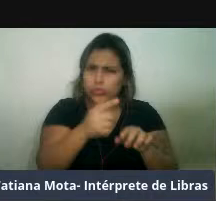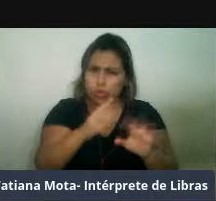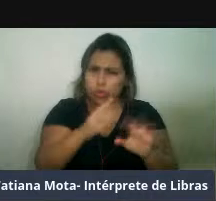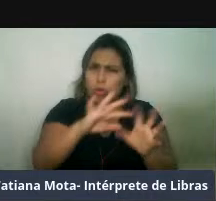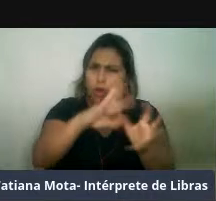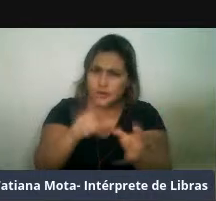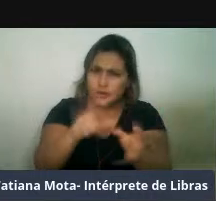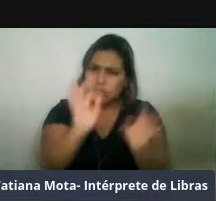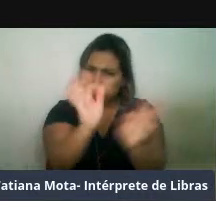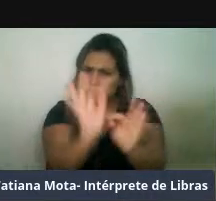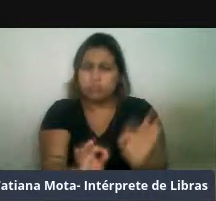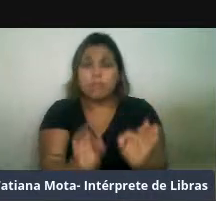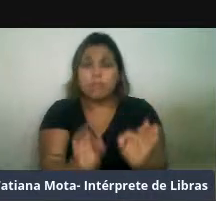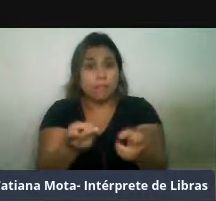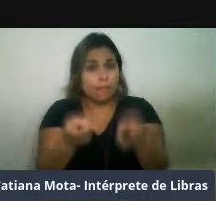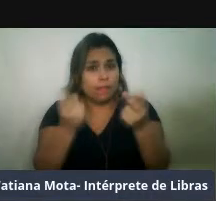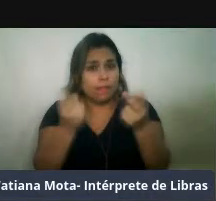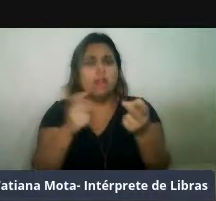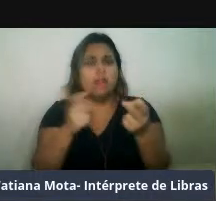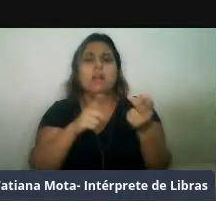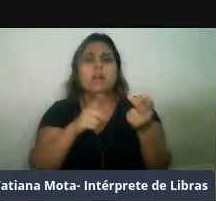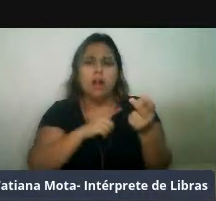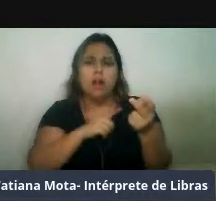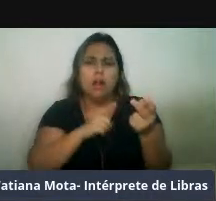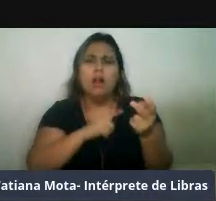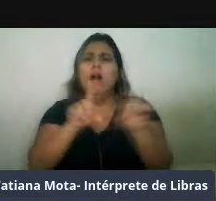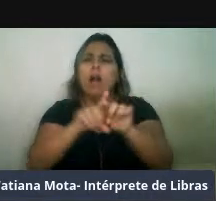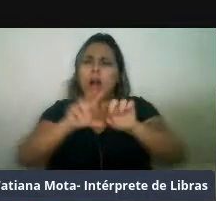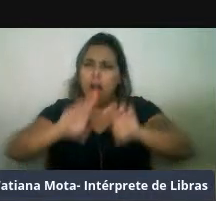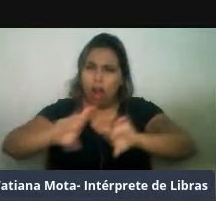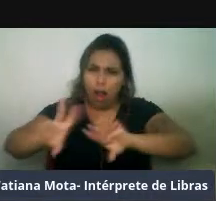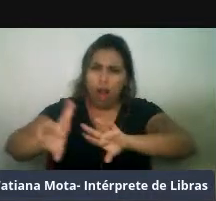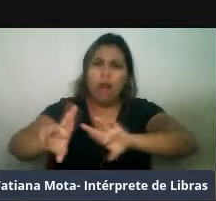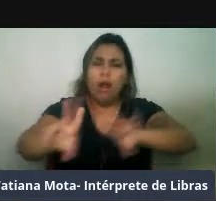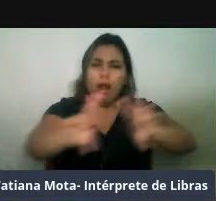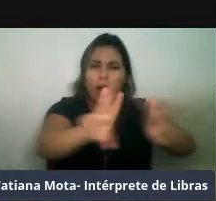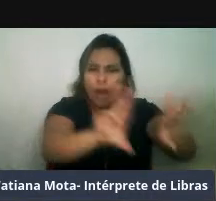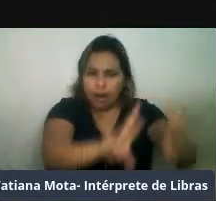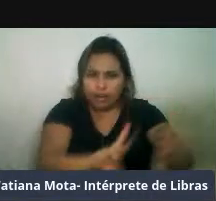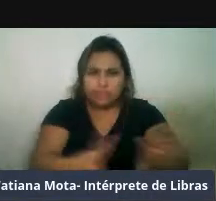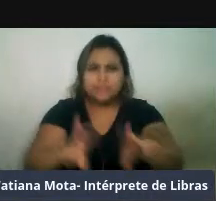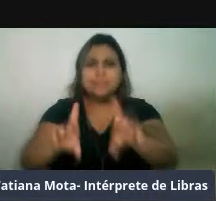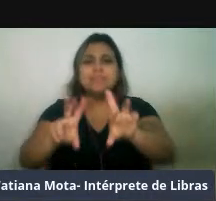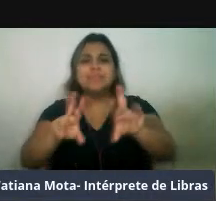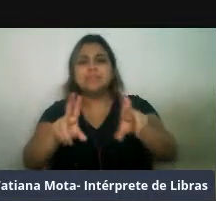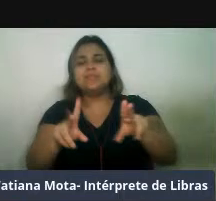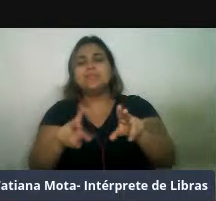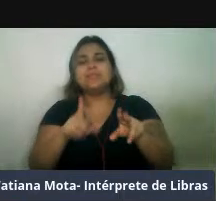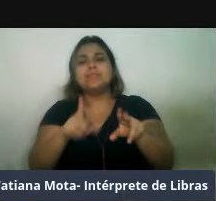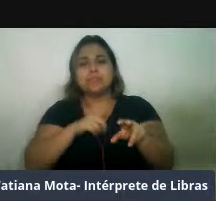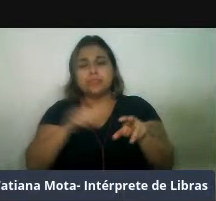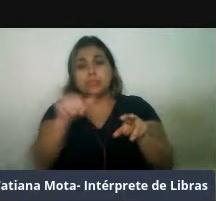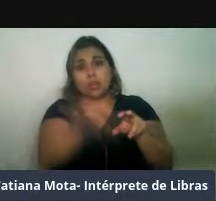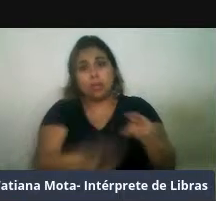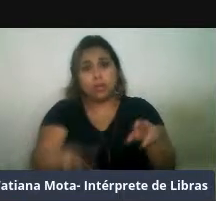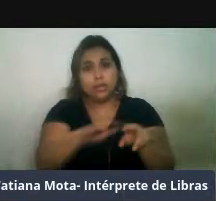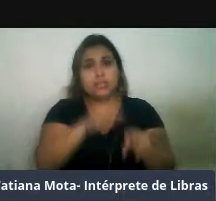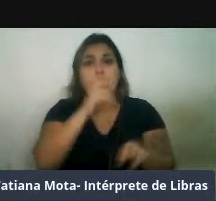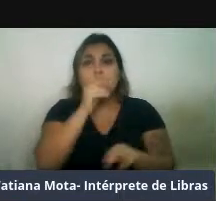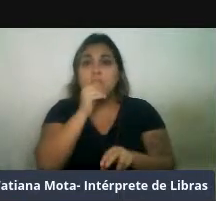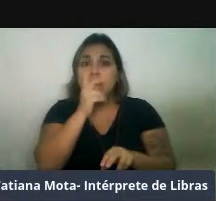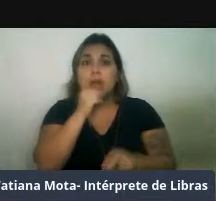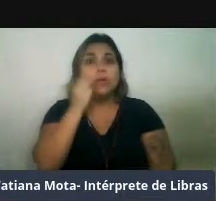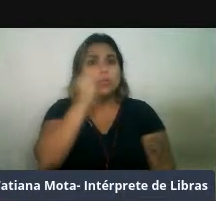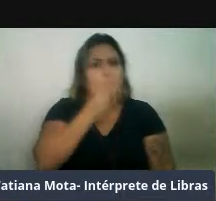bem complexa, bem heterogênea. A gente tem espécies com uma distribuição em ambientes de água doce, vou também